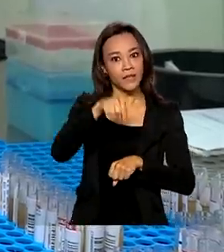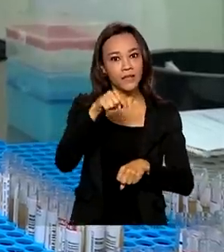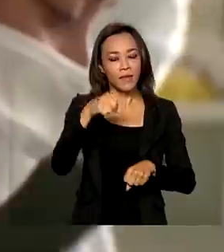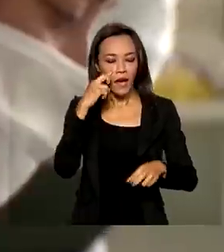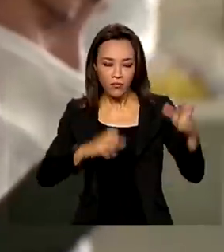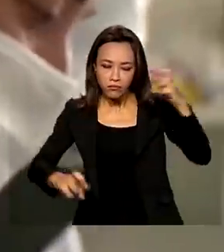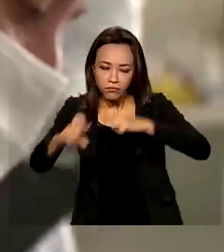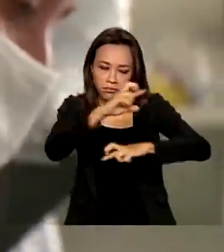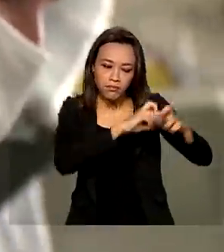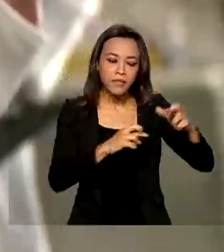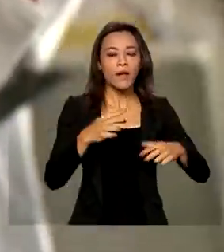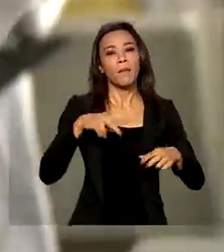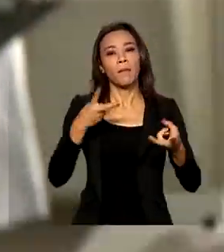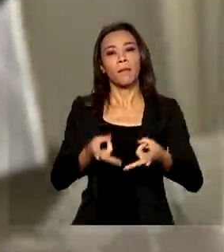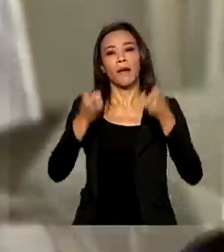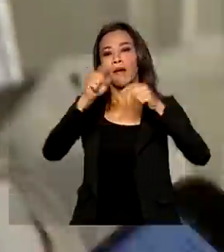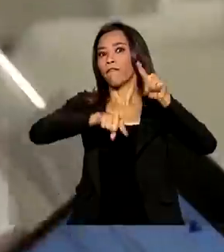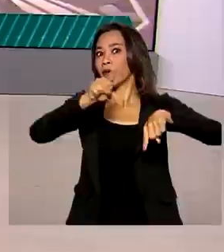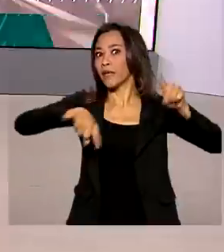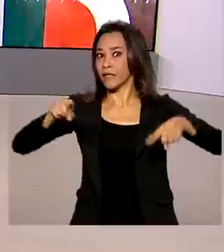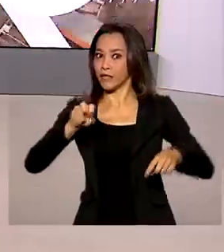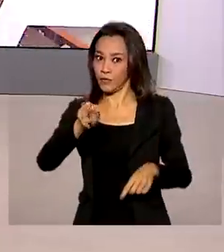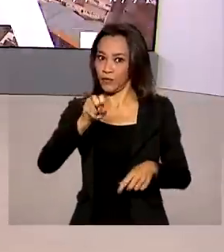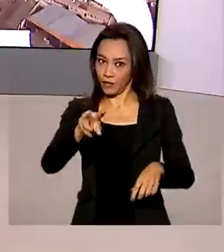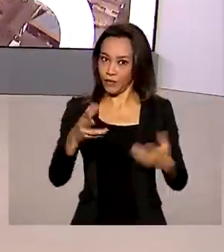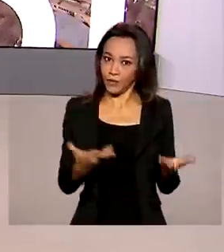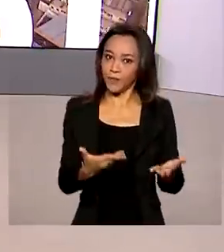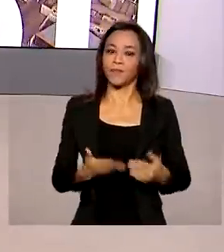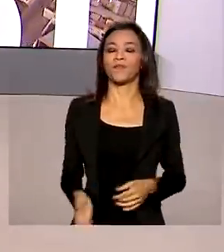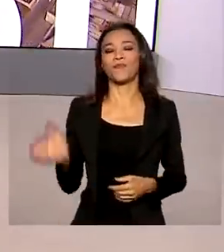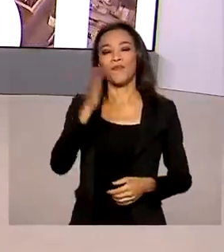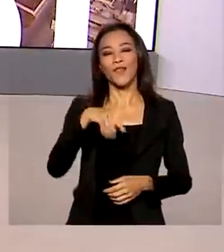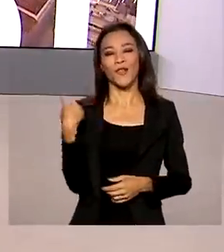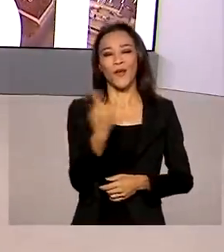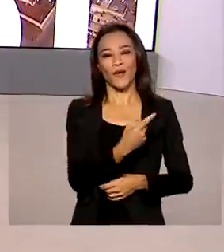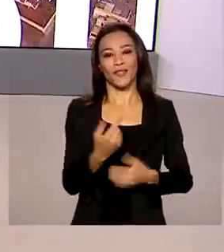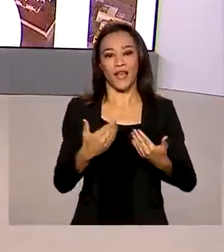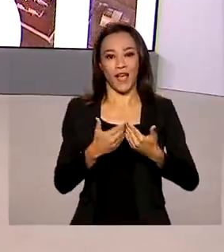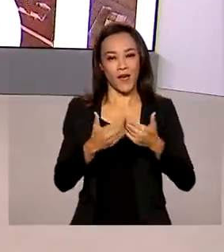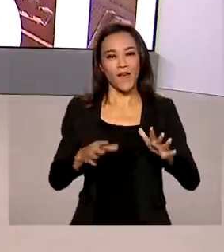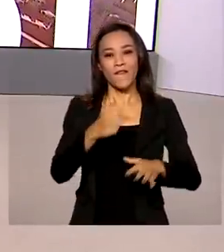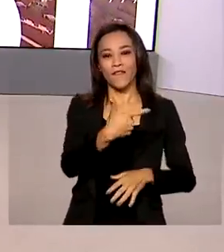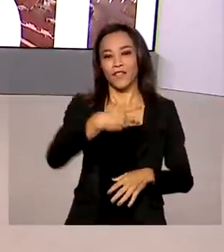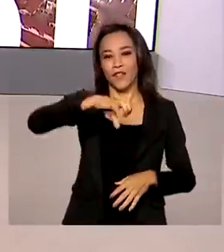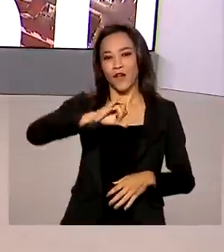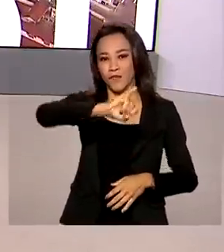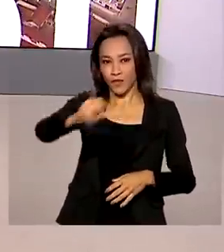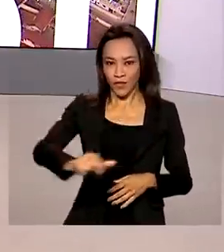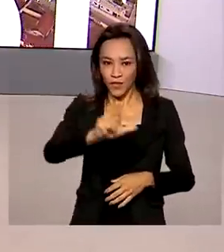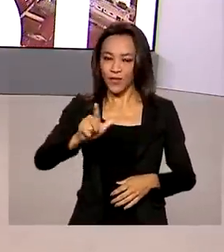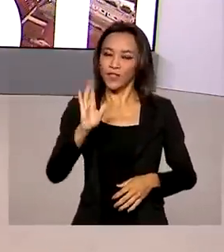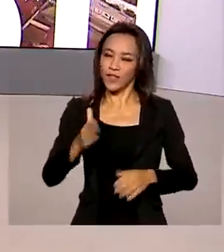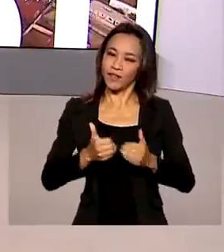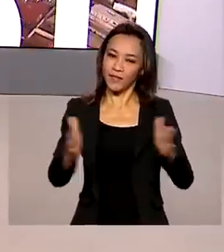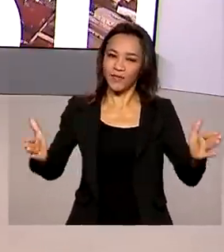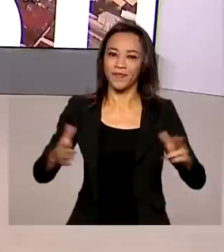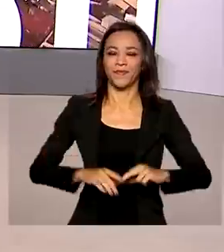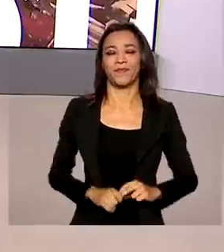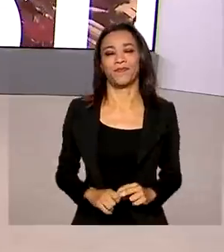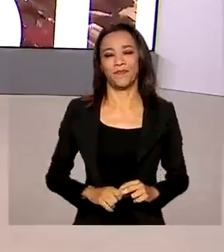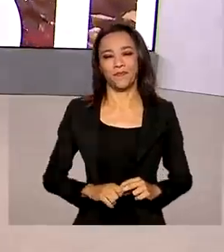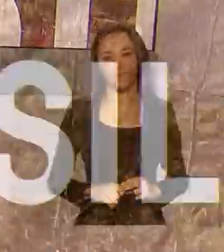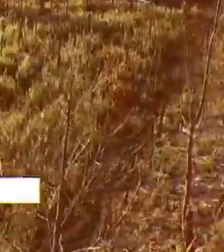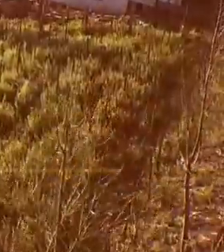identificação de variantes do novo coronavírus. O Brasil, um dia desta quinta-feira, 29 de julho, já está no ar.